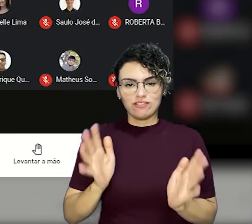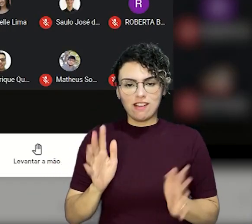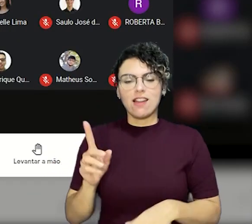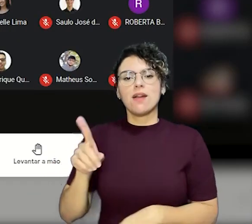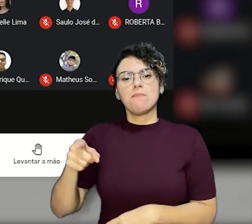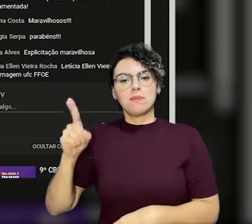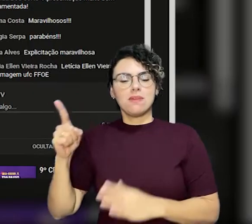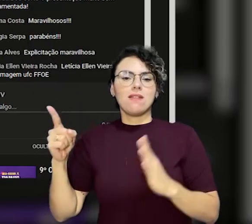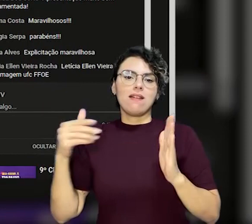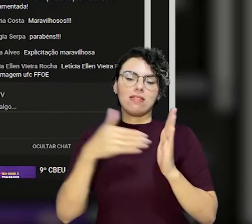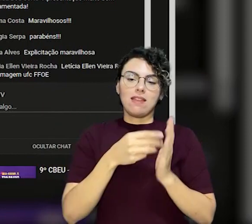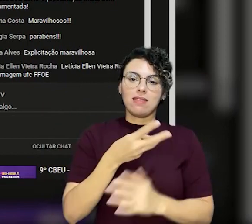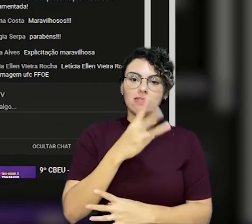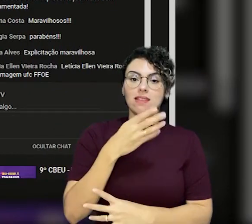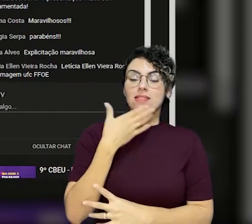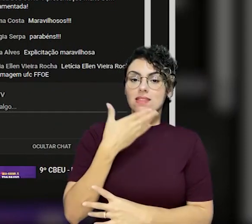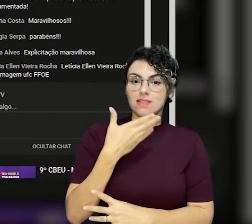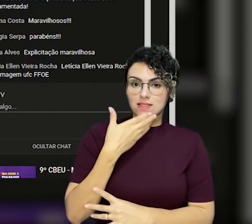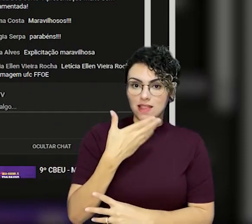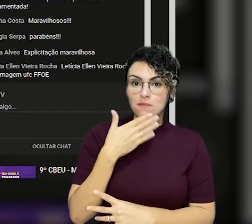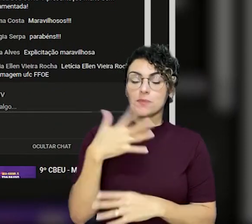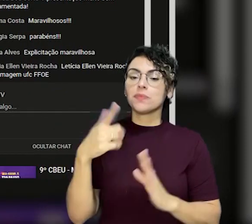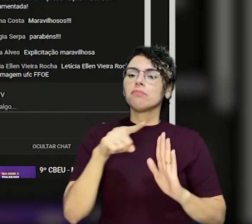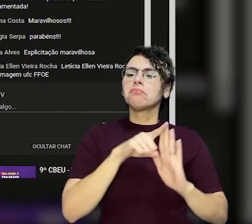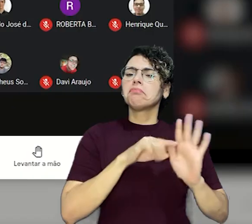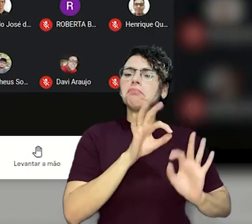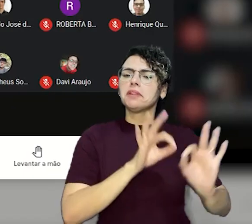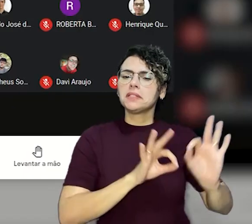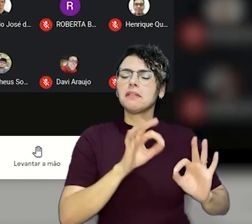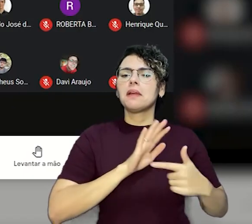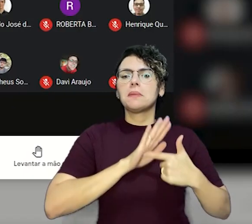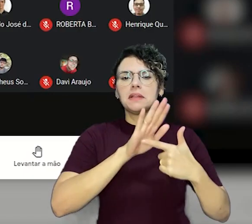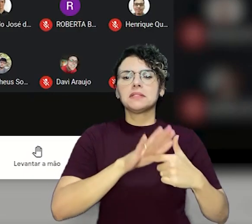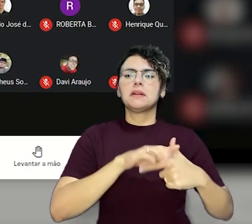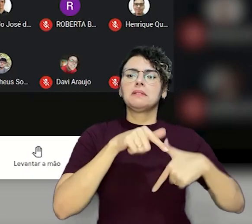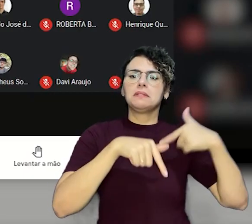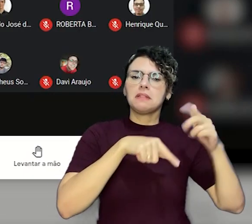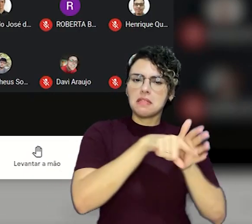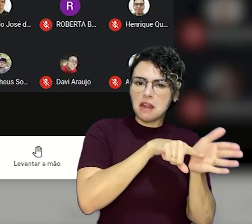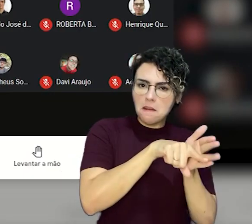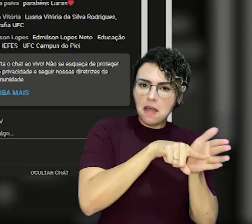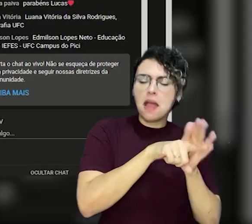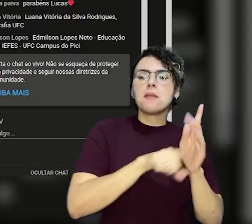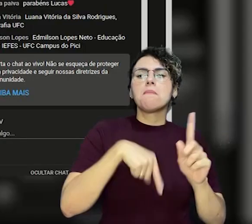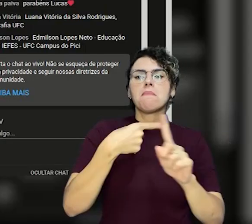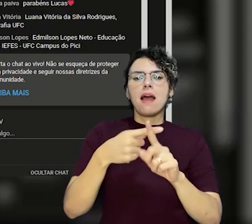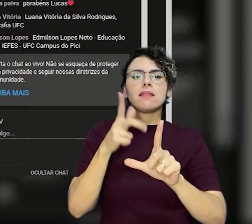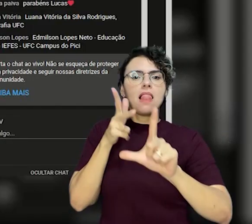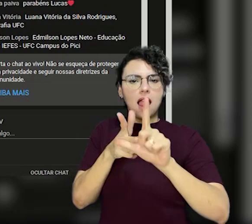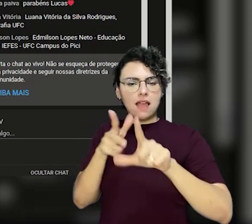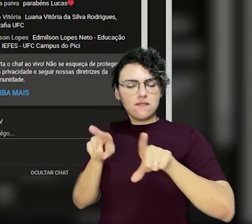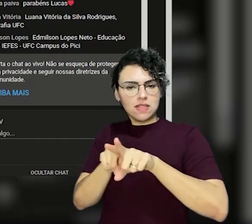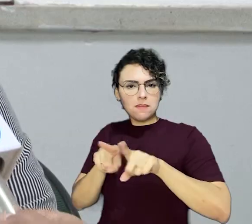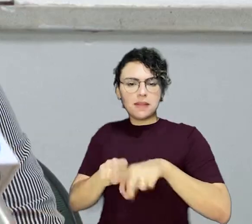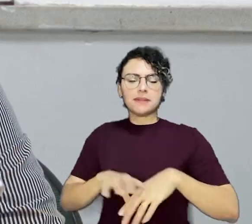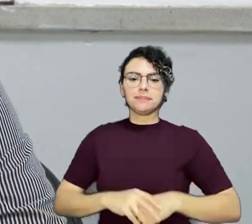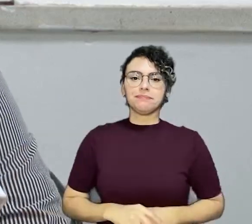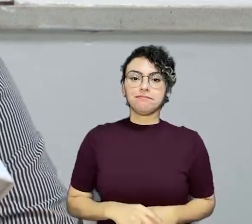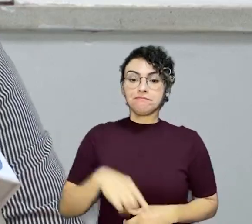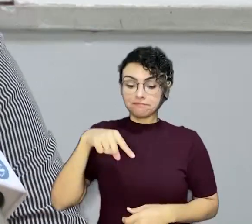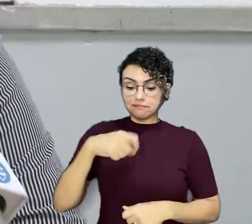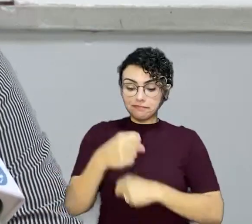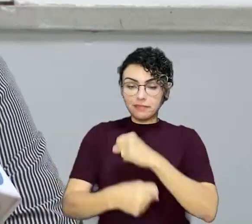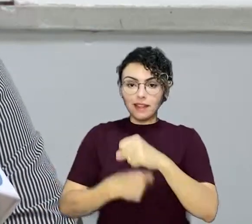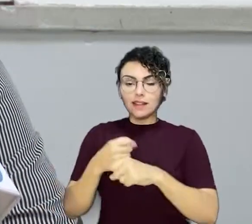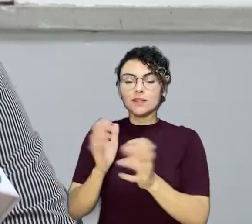foi confirmada, de 1º a 3 de dezembro. Na programação, além de apresentações de trabalhos, estão incluídas lives. Esse